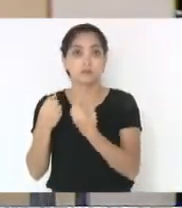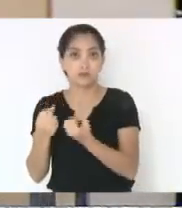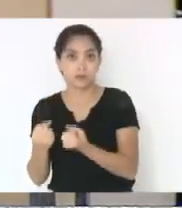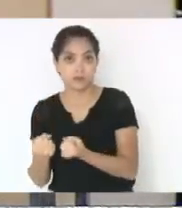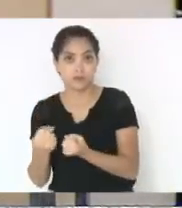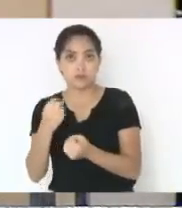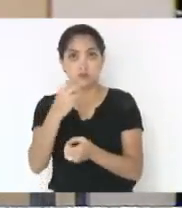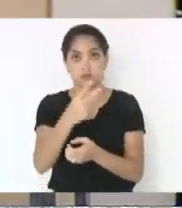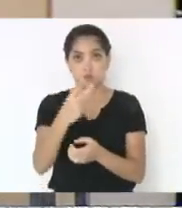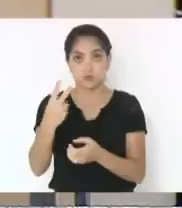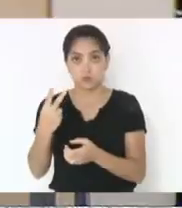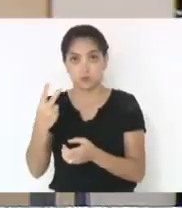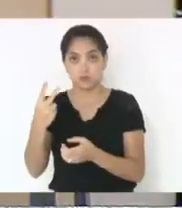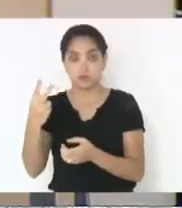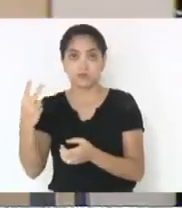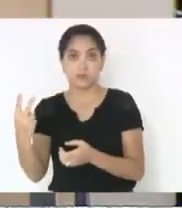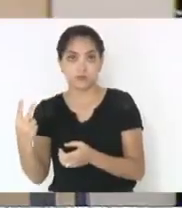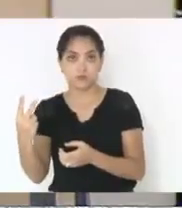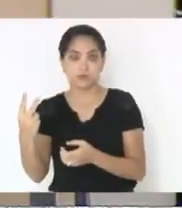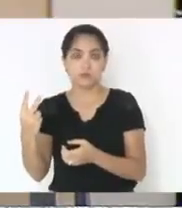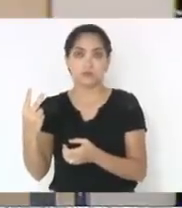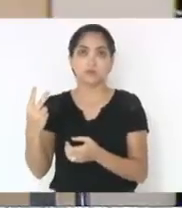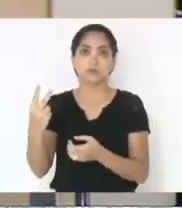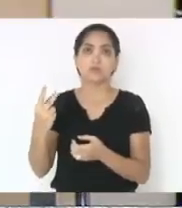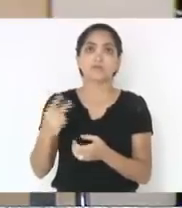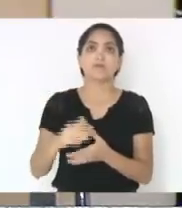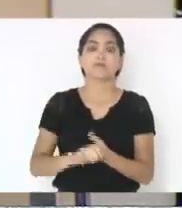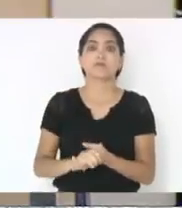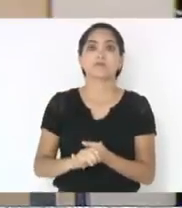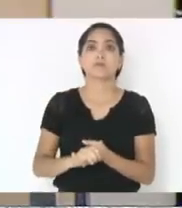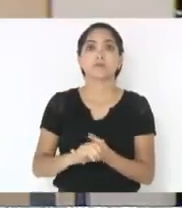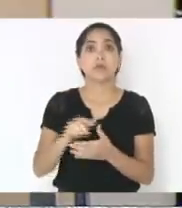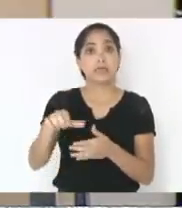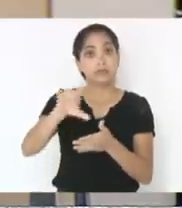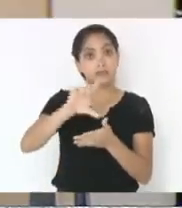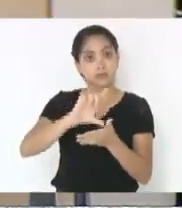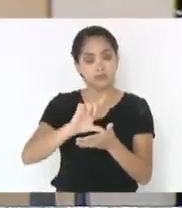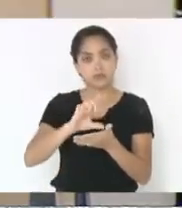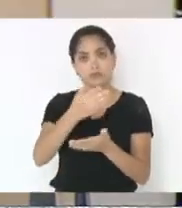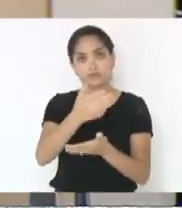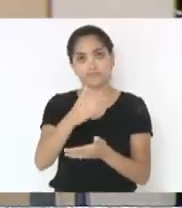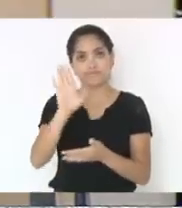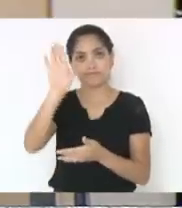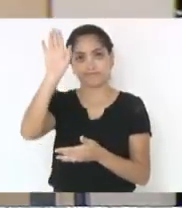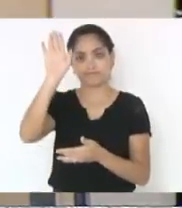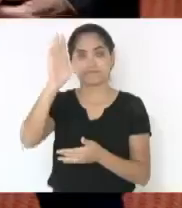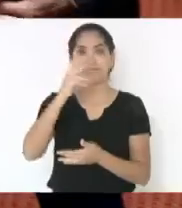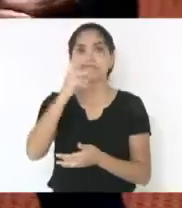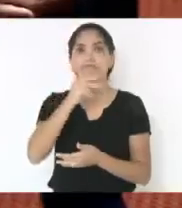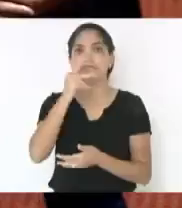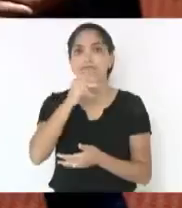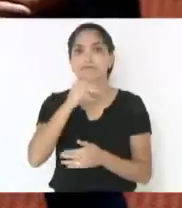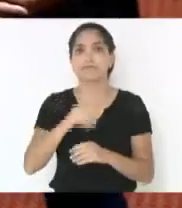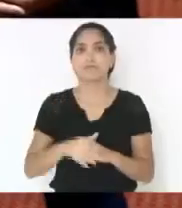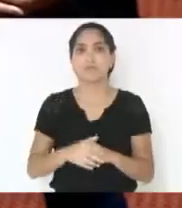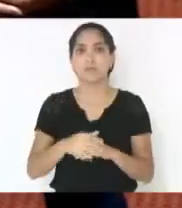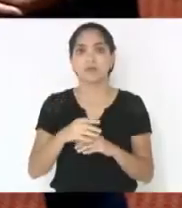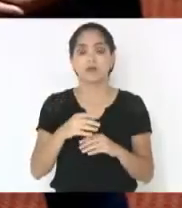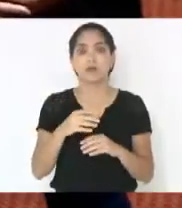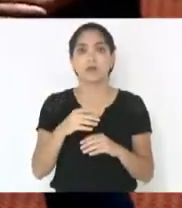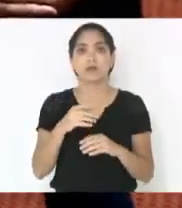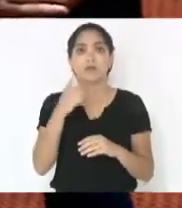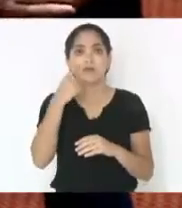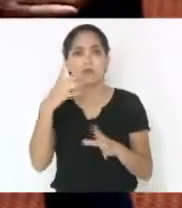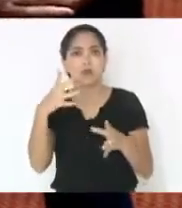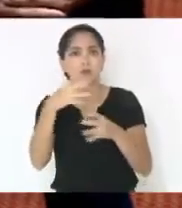222 em turno único. Antes disso, com a palavra do deputado Kennedy Nunes. Eu peço verificação de coro, senhor